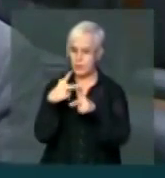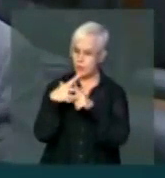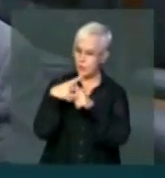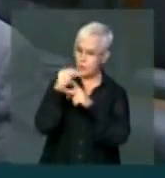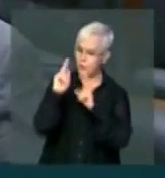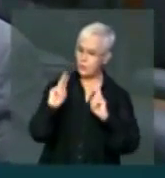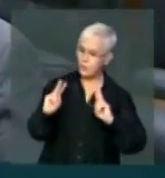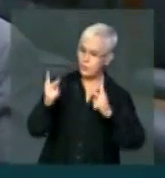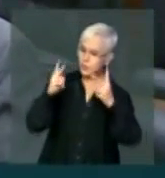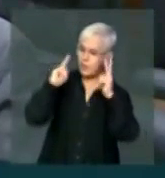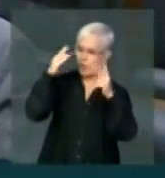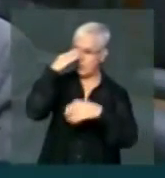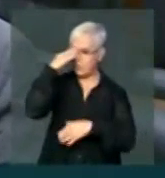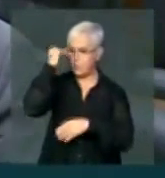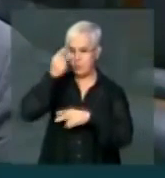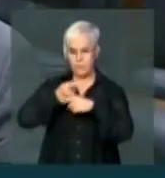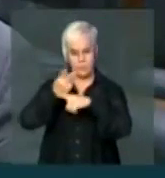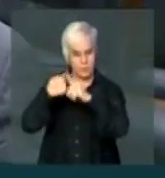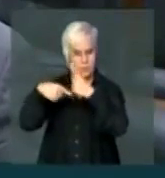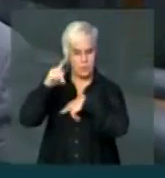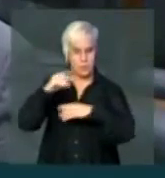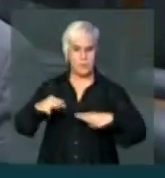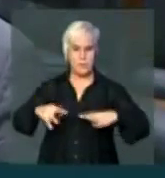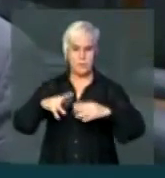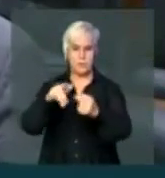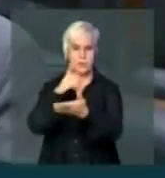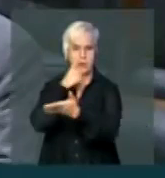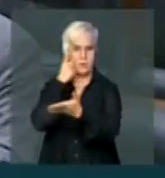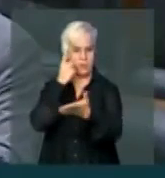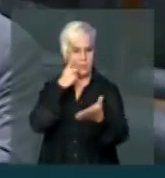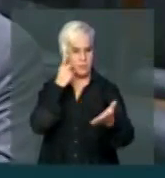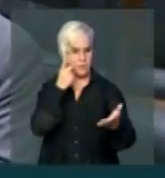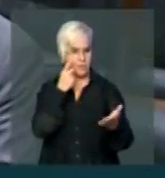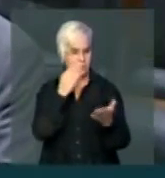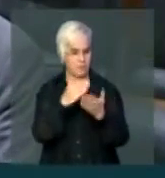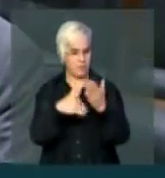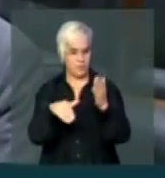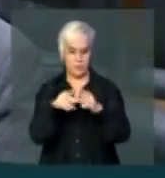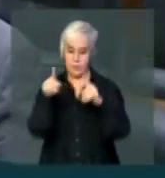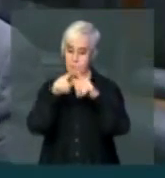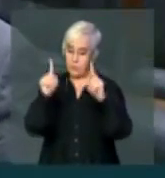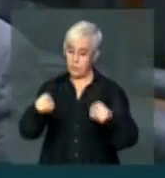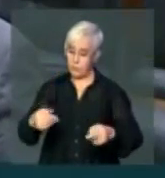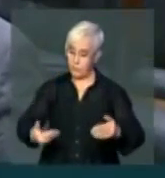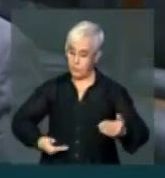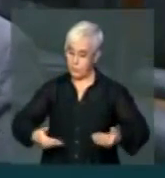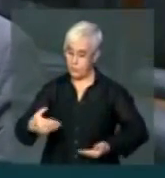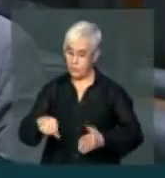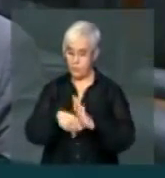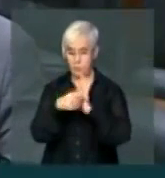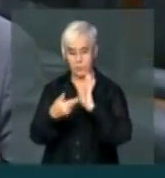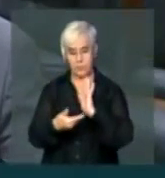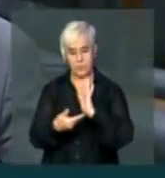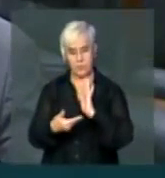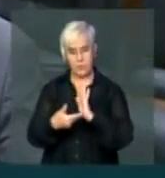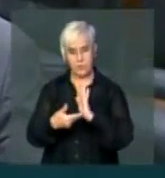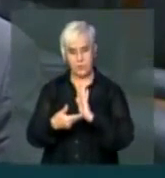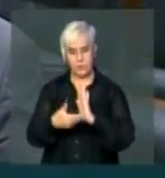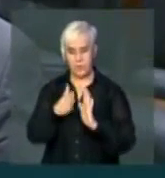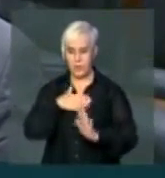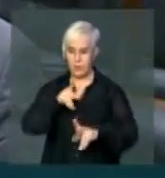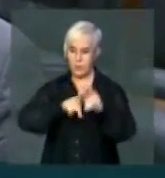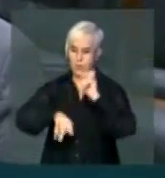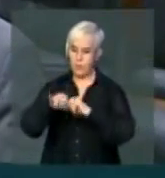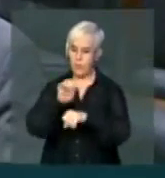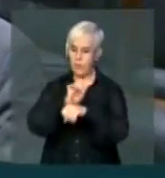prosperidade, para os colegas parlamentares, para os servidores dessa Casa, para o meu povo do Estado